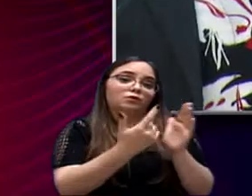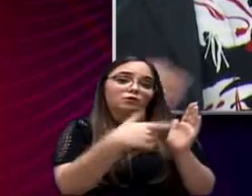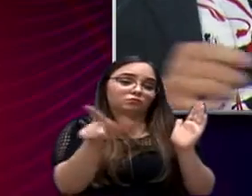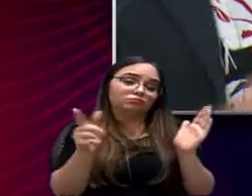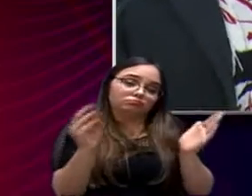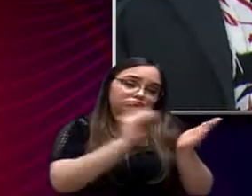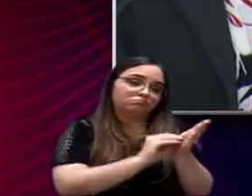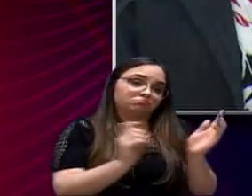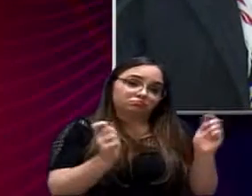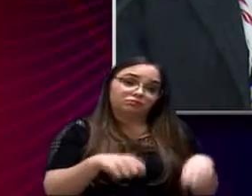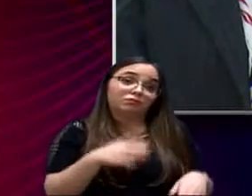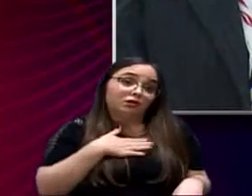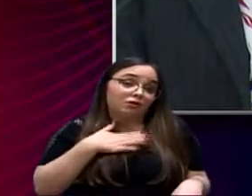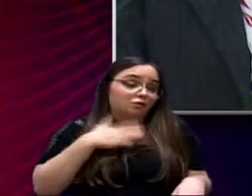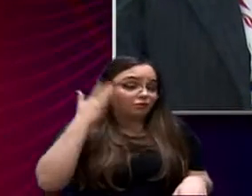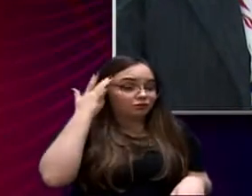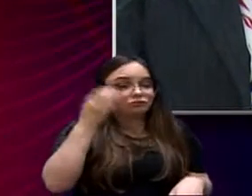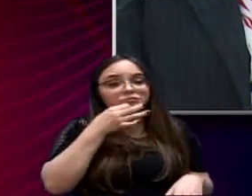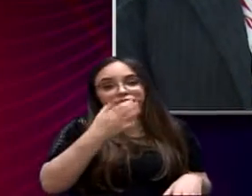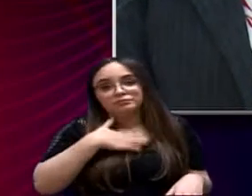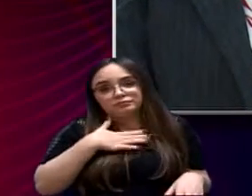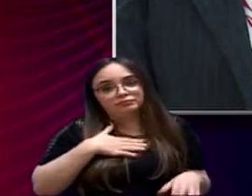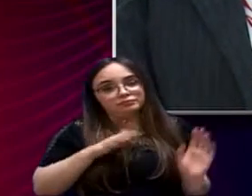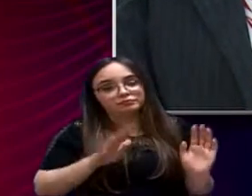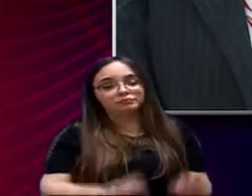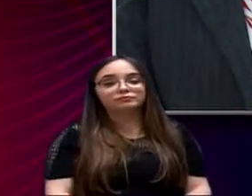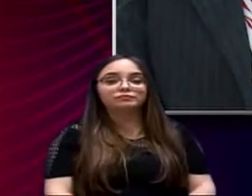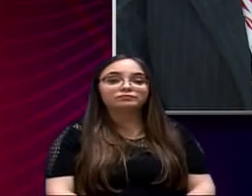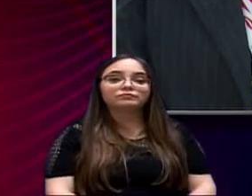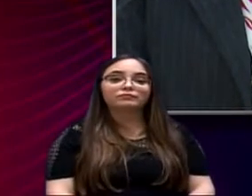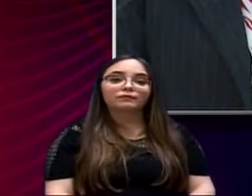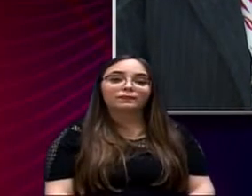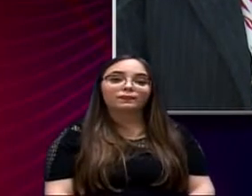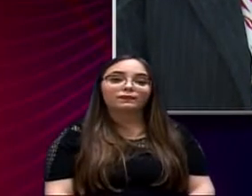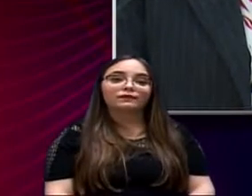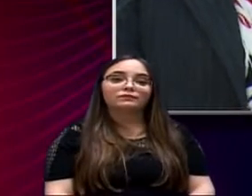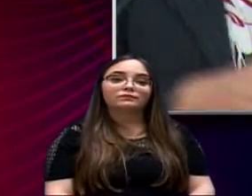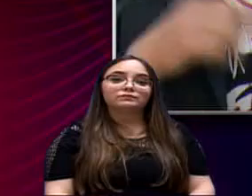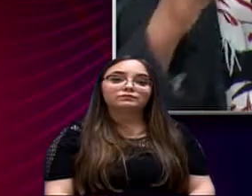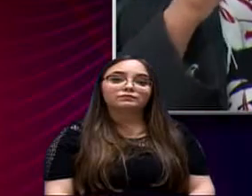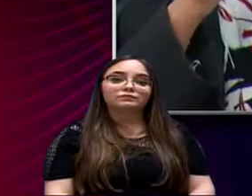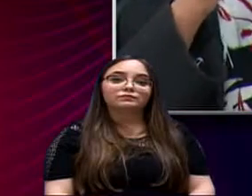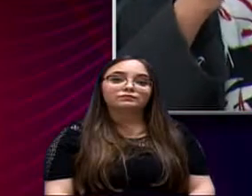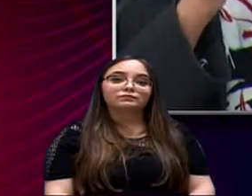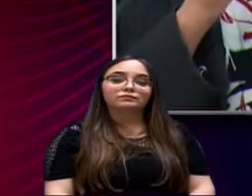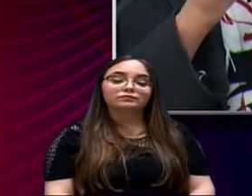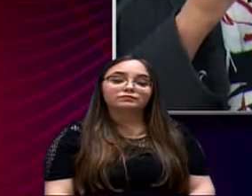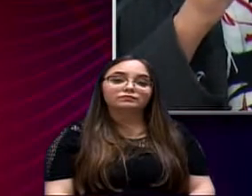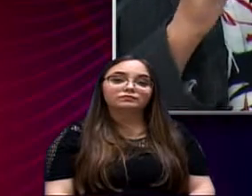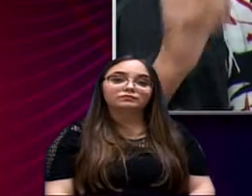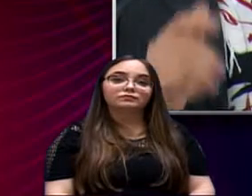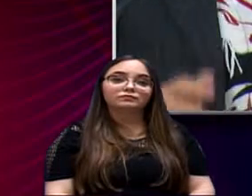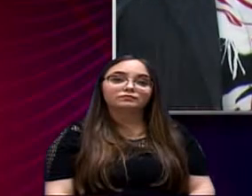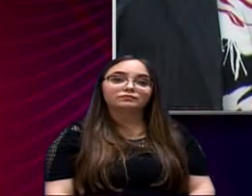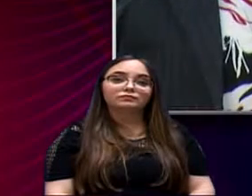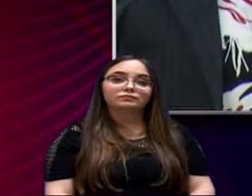Essa é a minha opinião. Acho que é obrigação nossa, inclusive. Está bom? Está joia? Agora, não é para